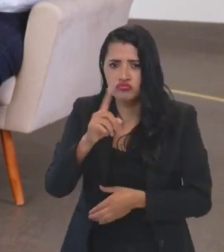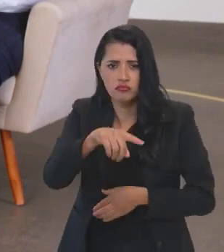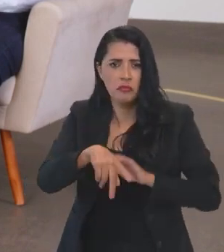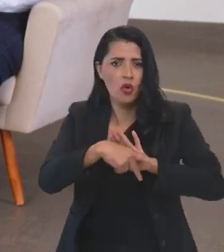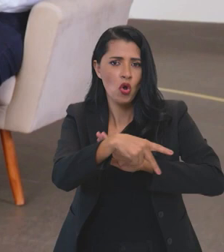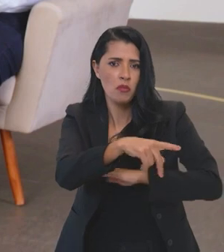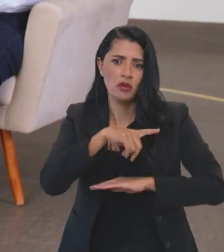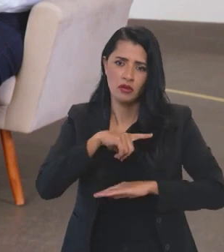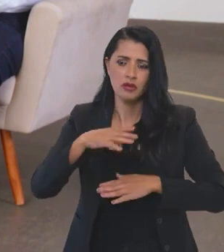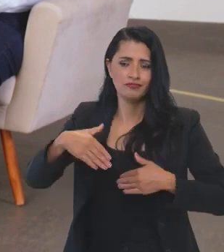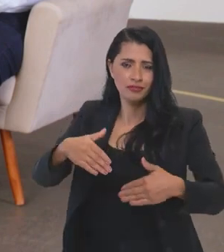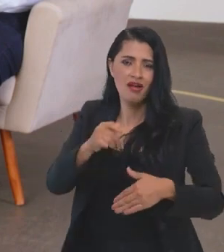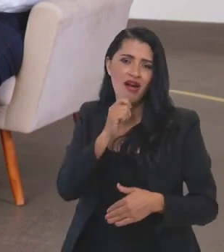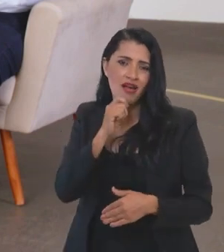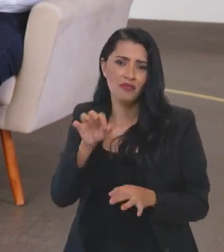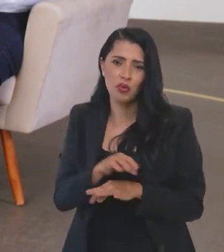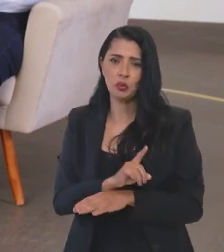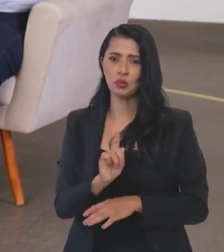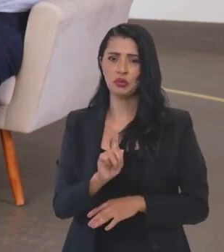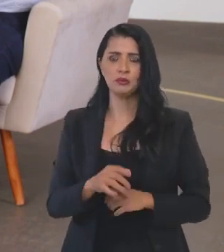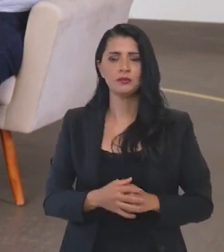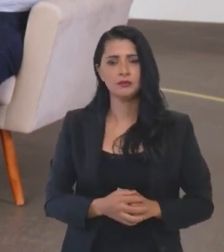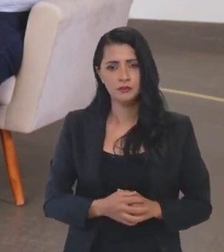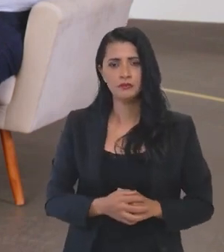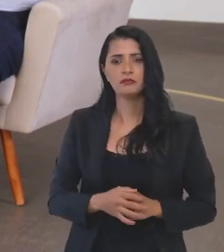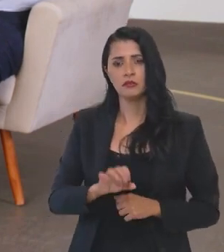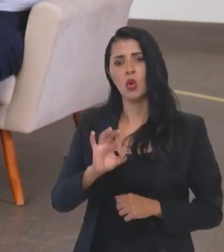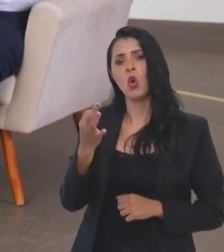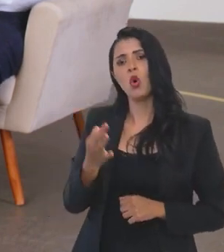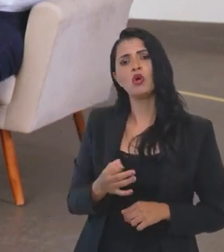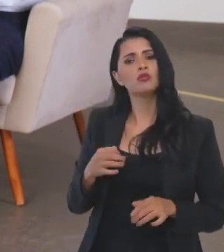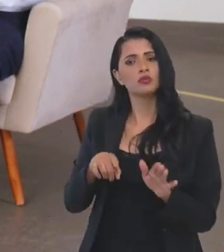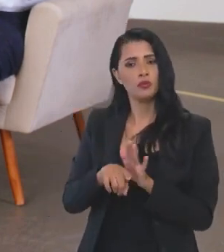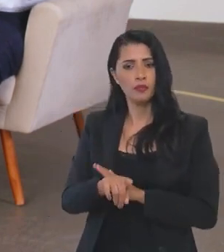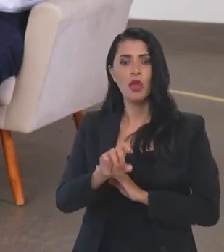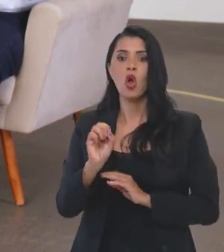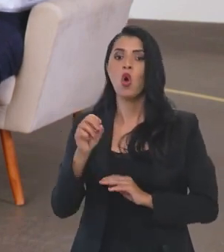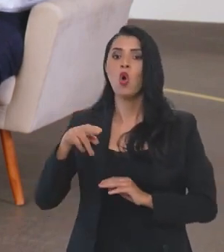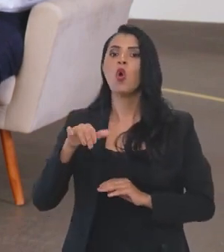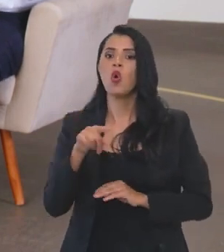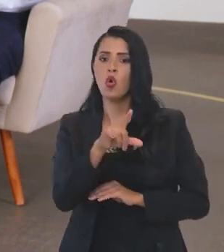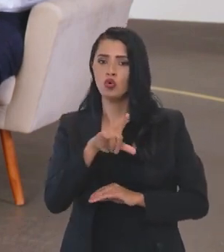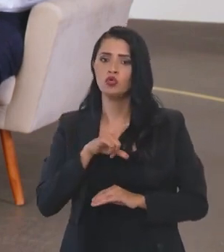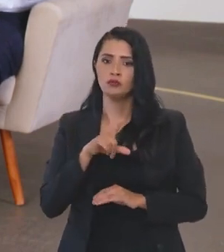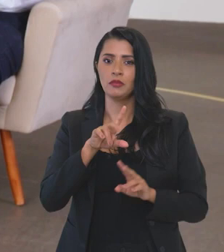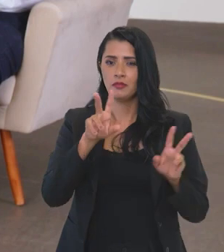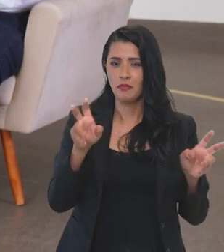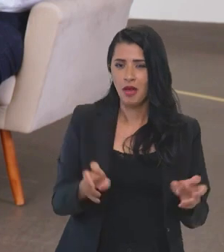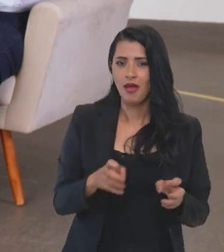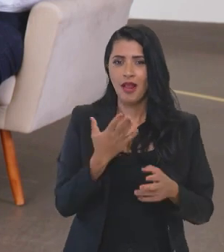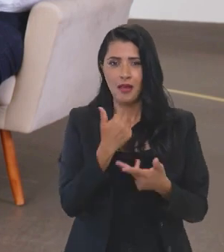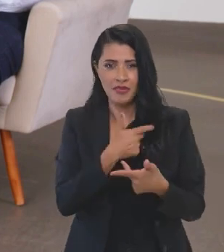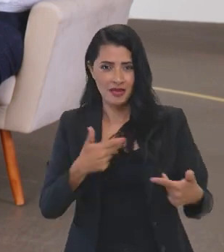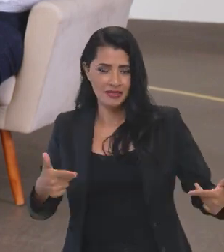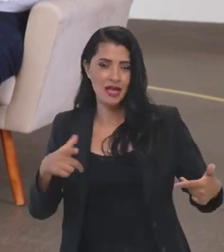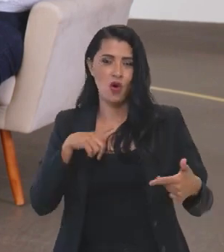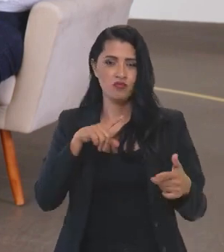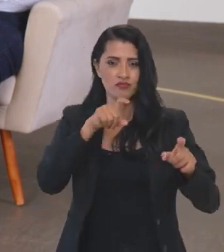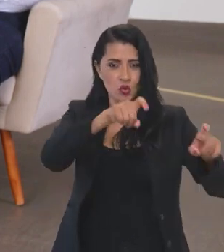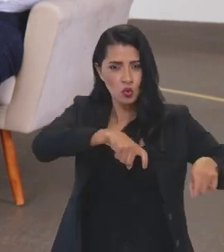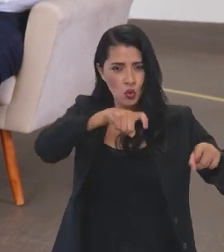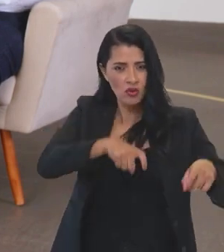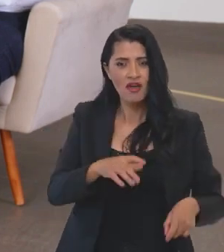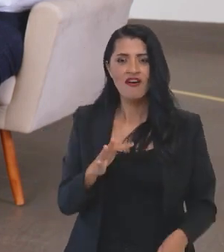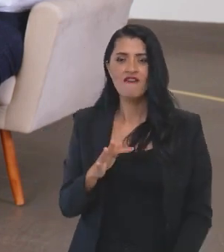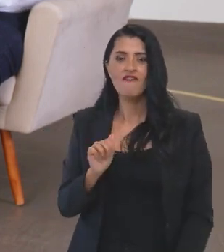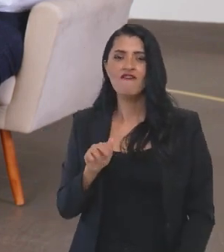ações que ainda estão em andamento. Perfeito. Presidente, de acordo com a Organização das Nações Unidas para a Alimentação e Agricultura, a FAO,